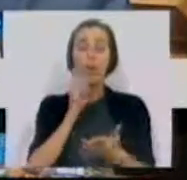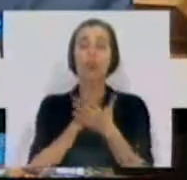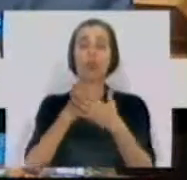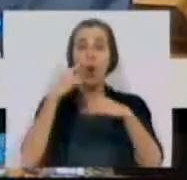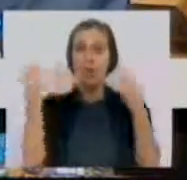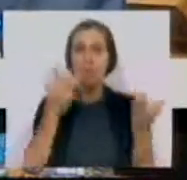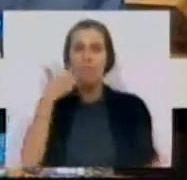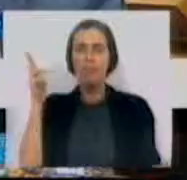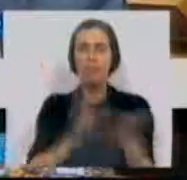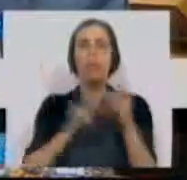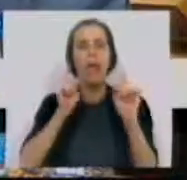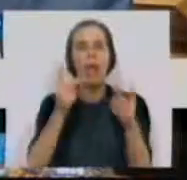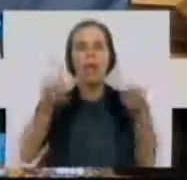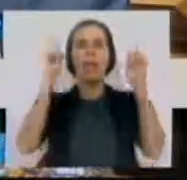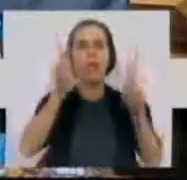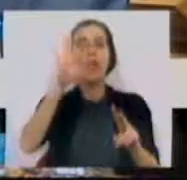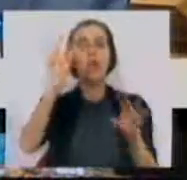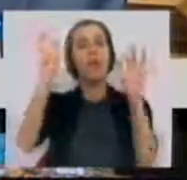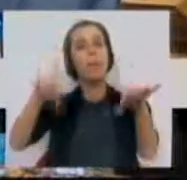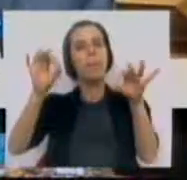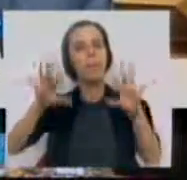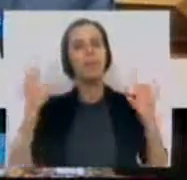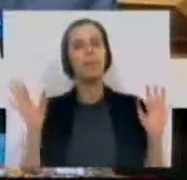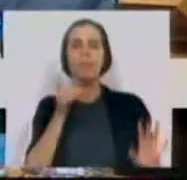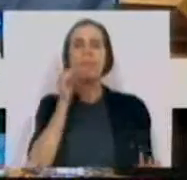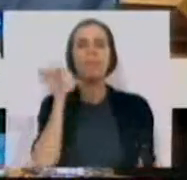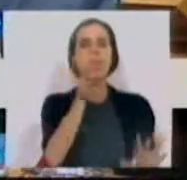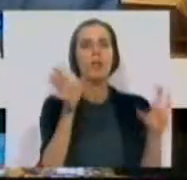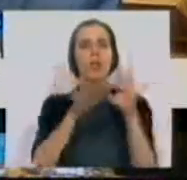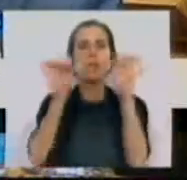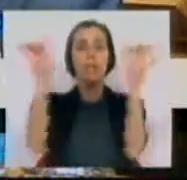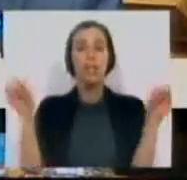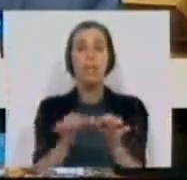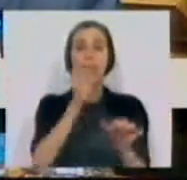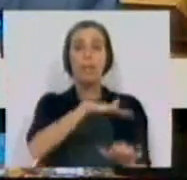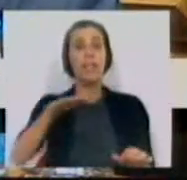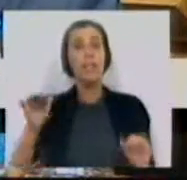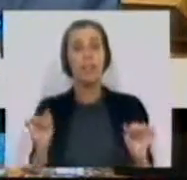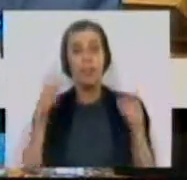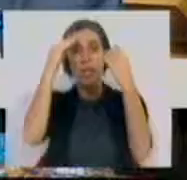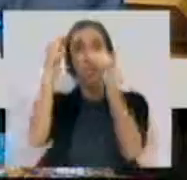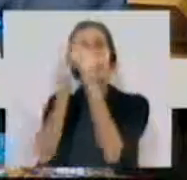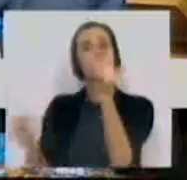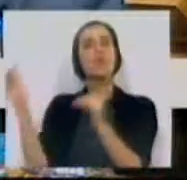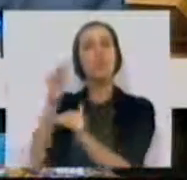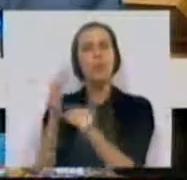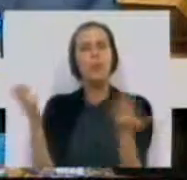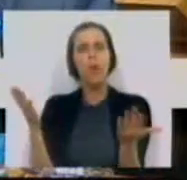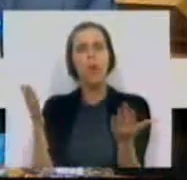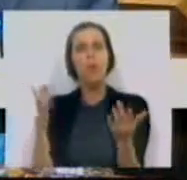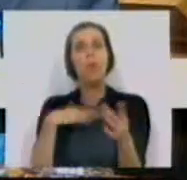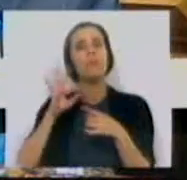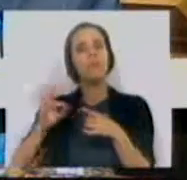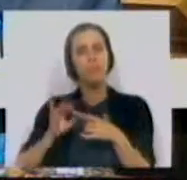pública é que é a verdadeira liberdade de escolha. Para terminar, uma palavra sobre o sistema científico e sobre o ensino superior, que